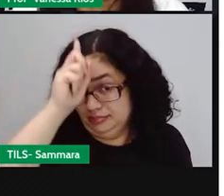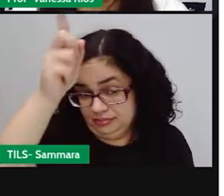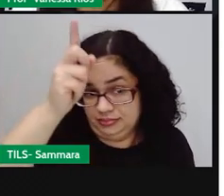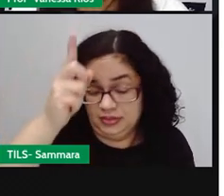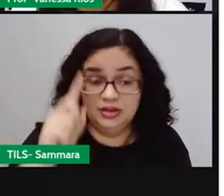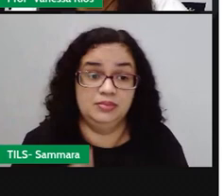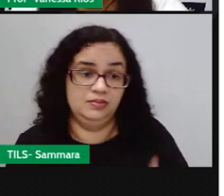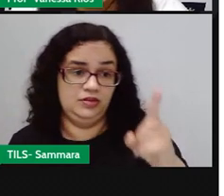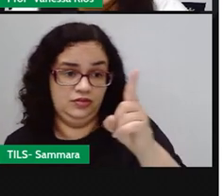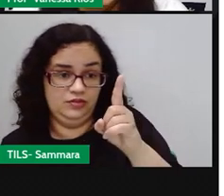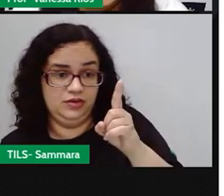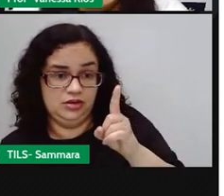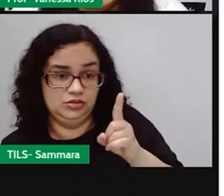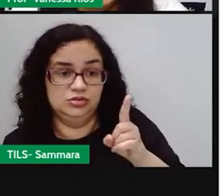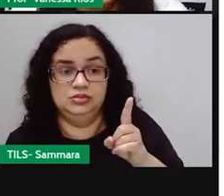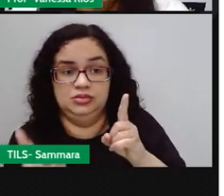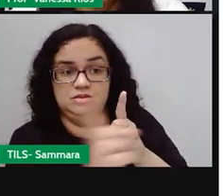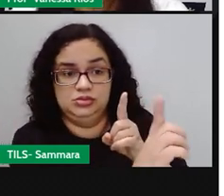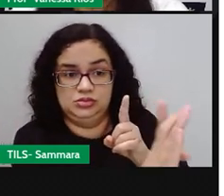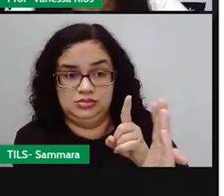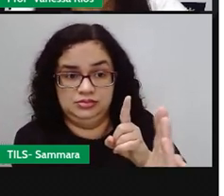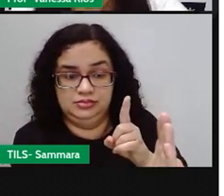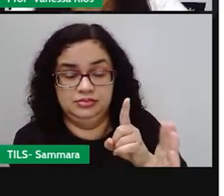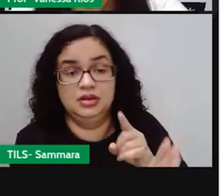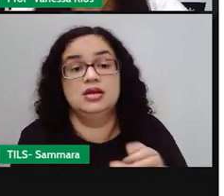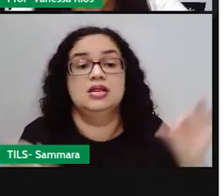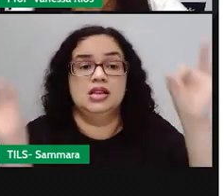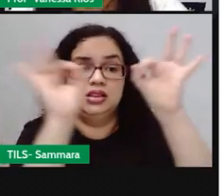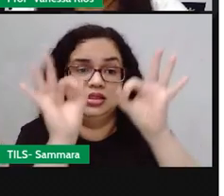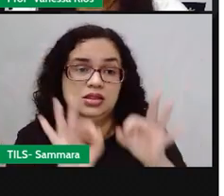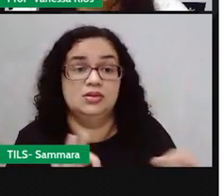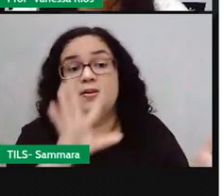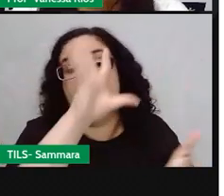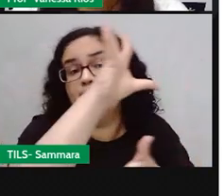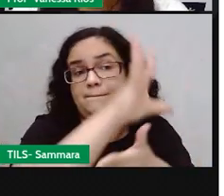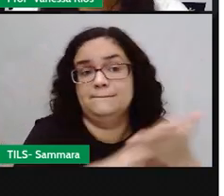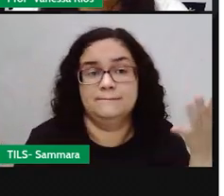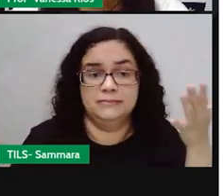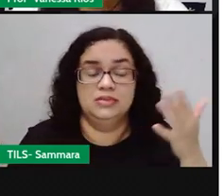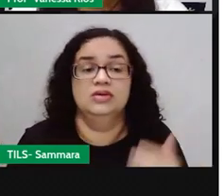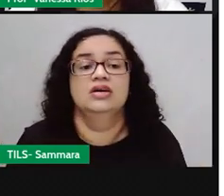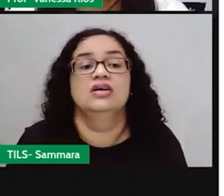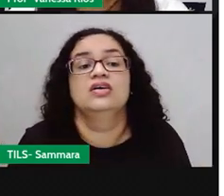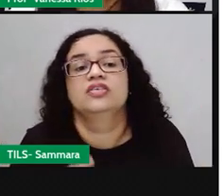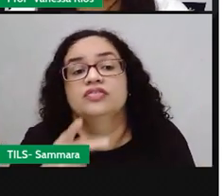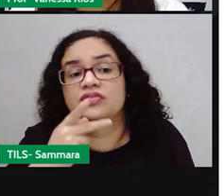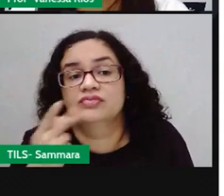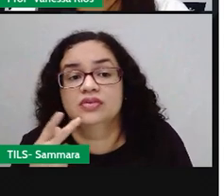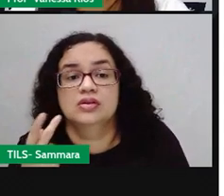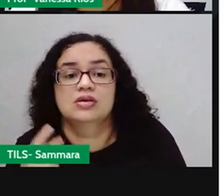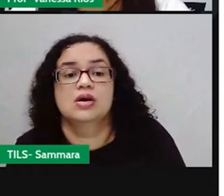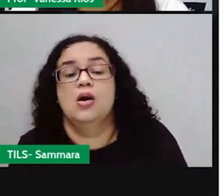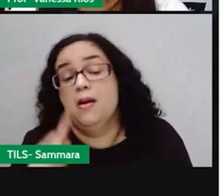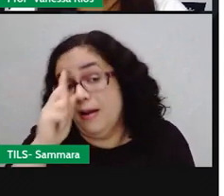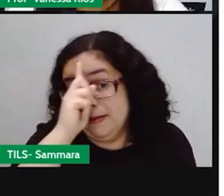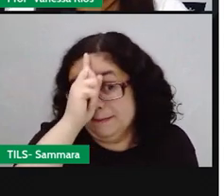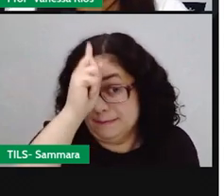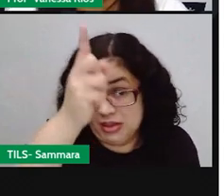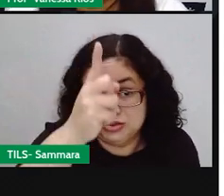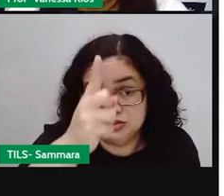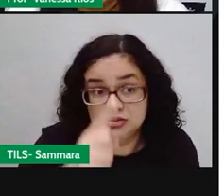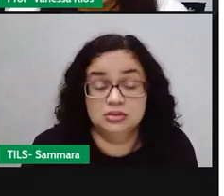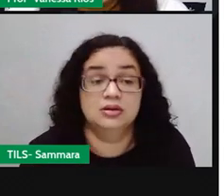fica em frente aos demais. E ordena que imitem os seus gestos, dizendo. O mestre mandou.